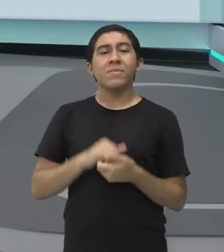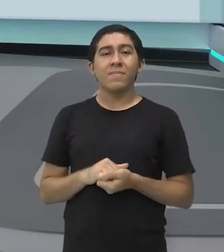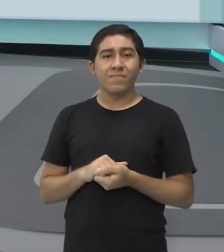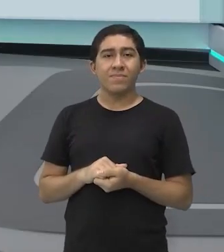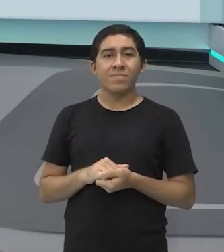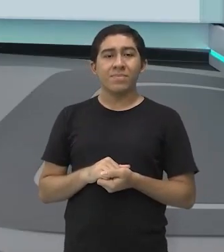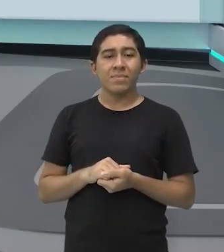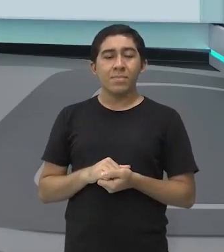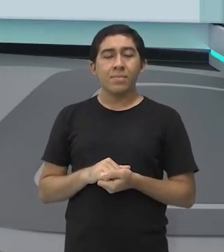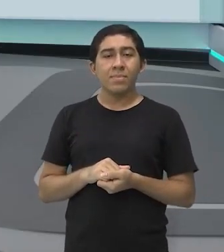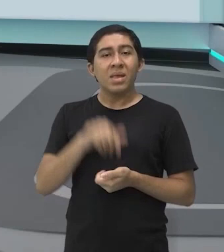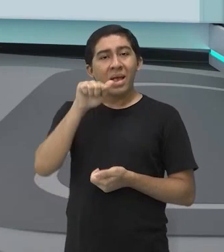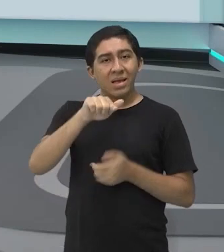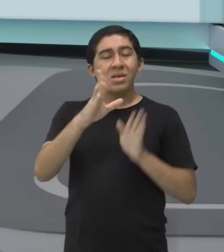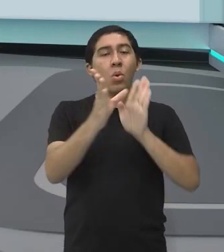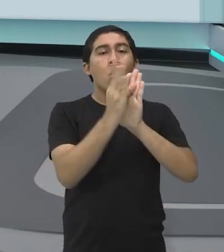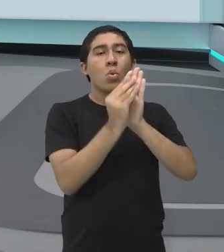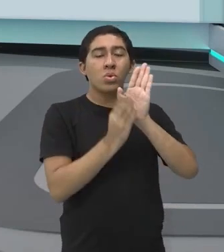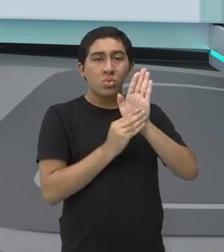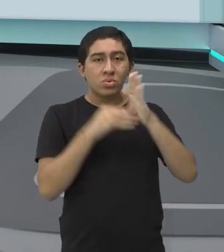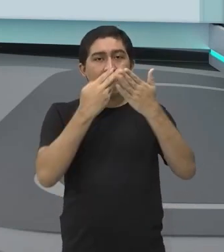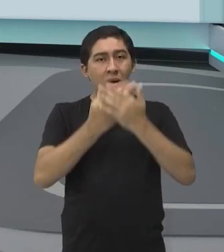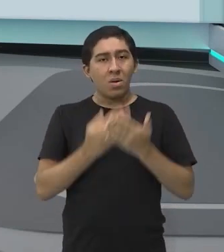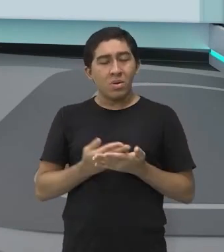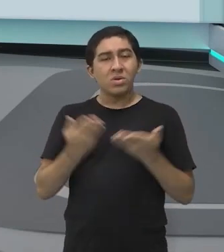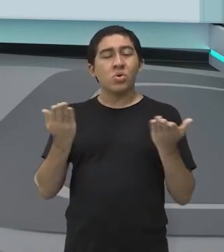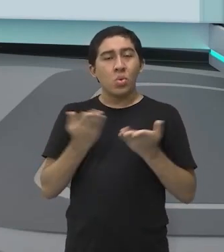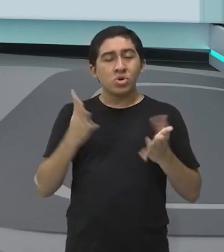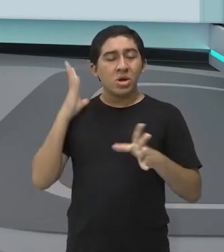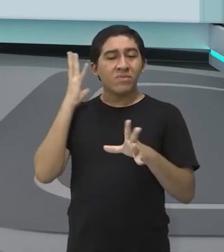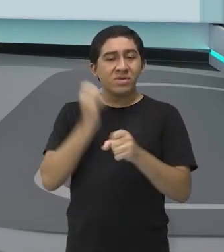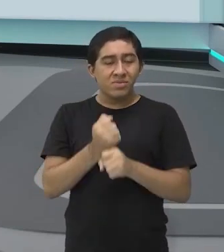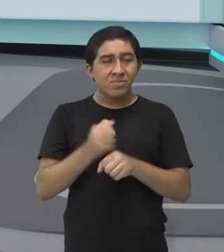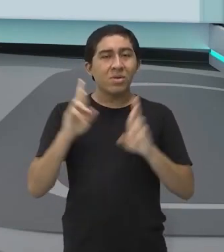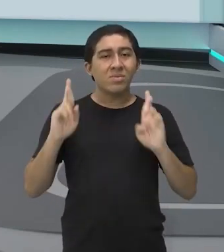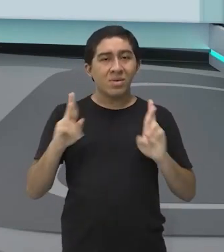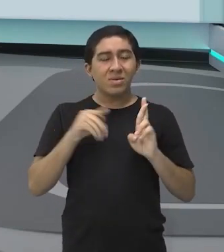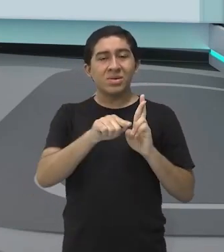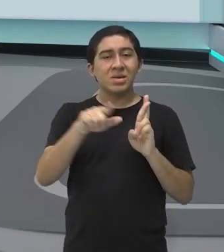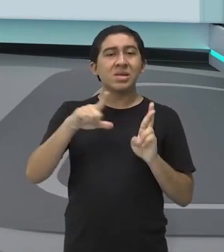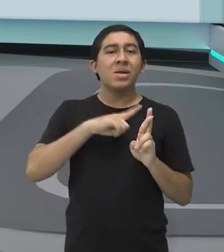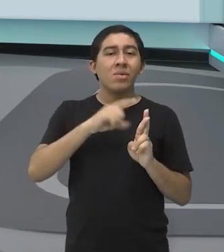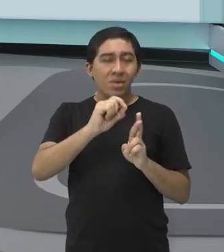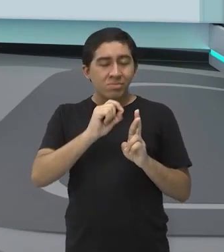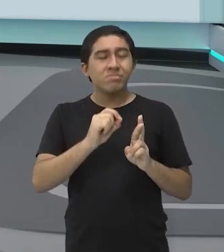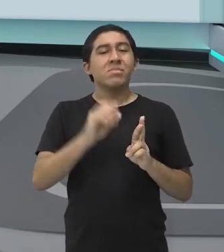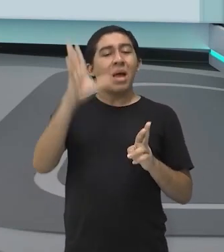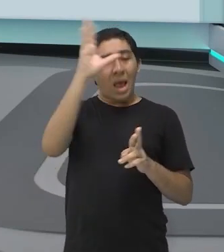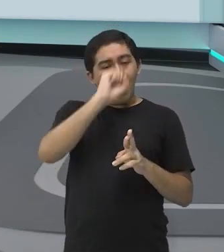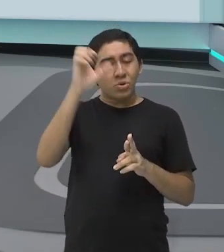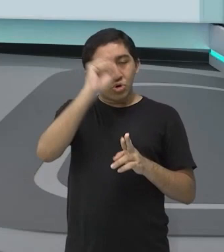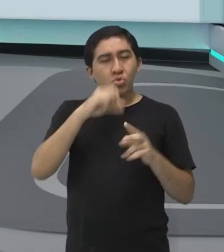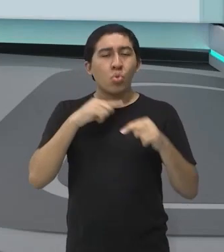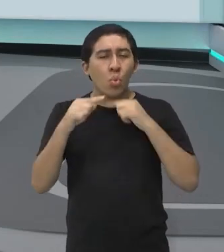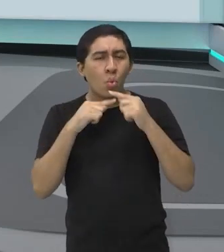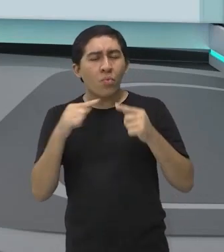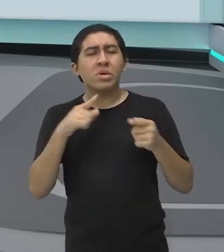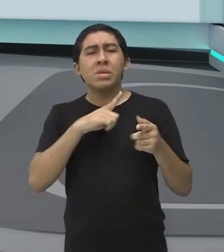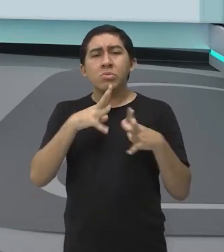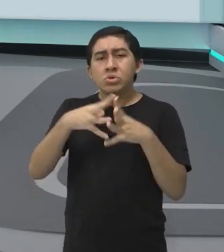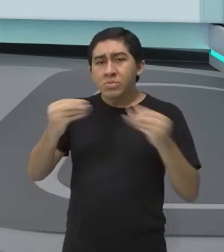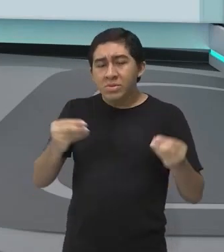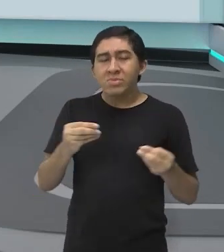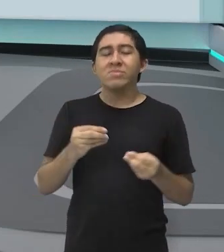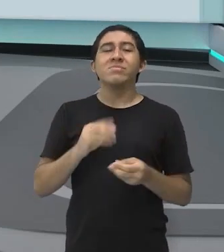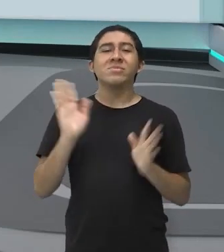Esse foi o conteúdo da nossa aula de revisão. Eu espero que vocês tenham tirado aí todas as dúvidas, tenham anotado bastante.